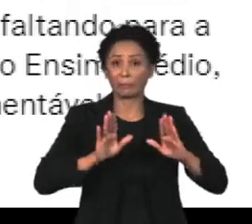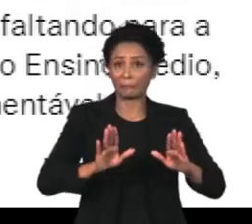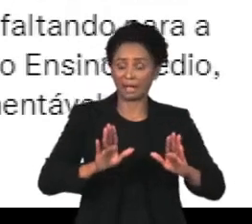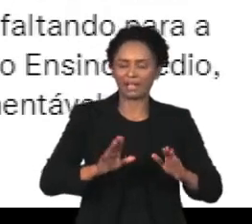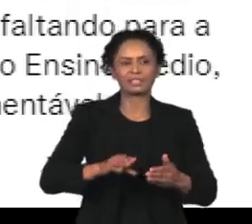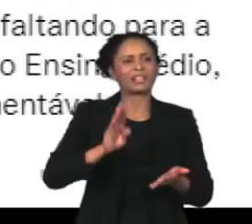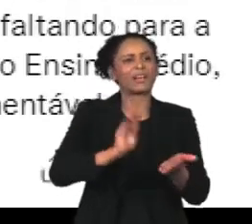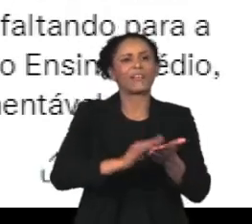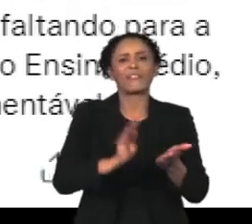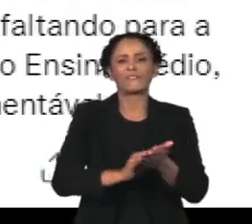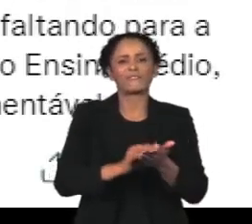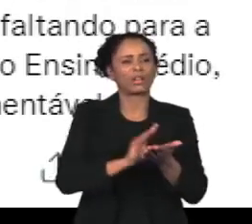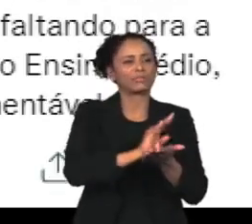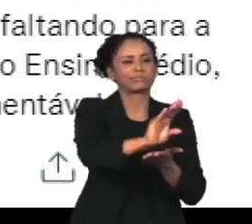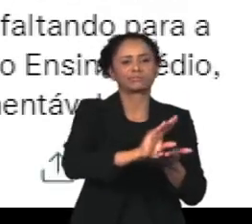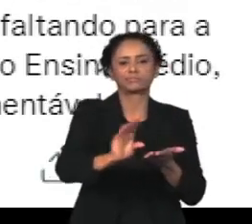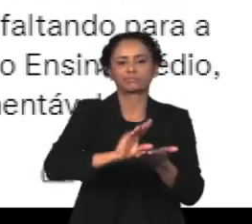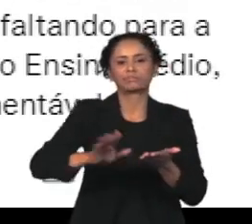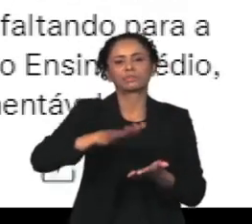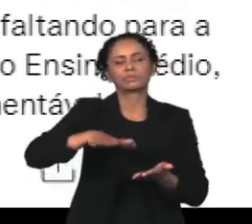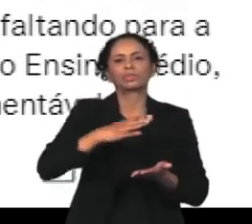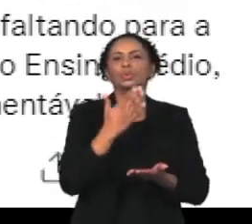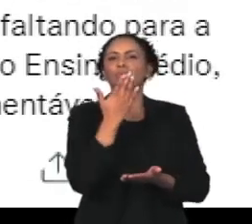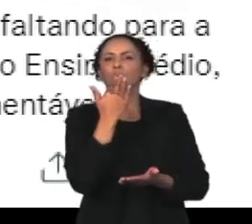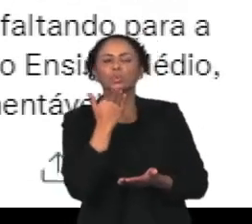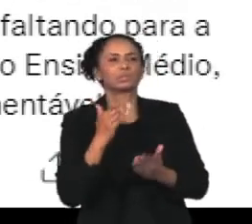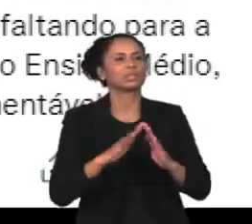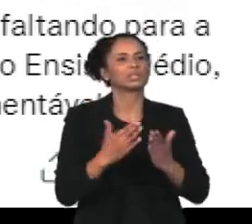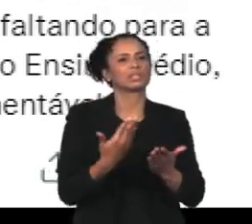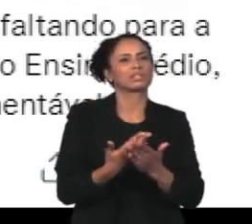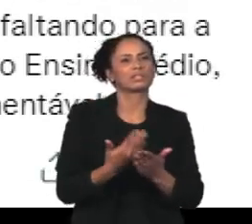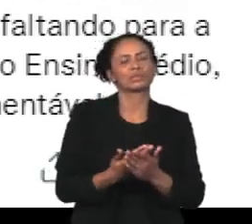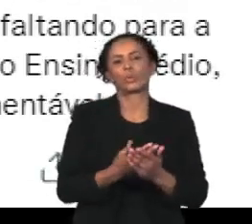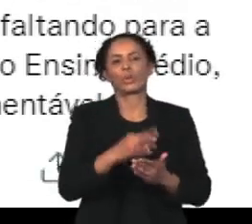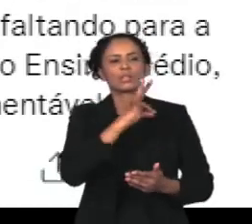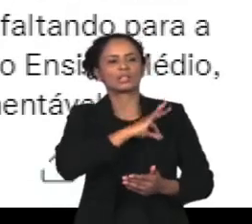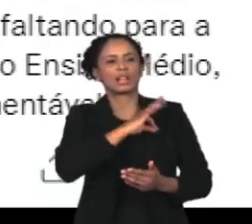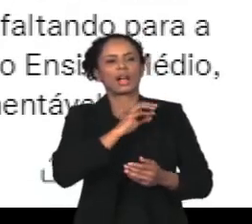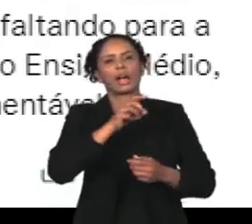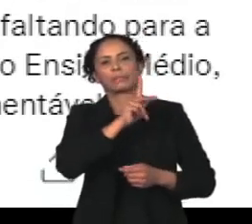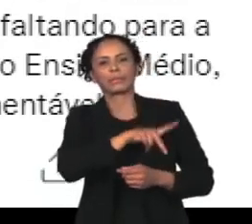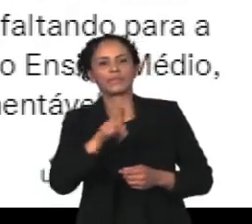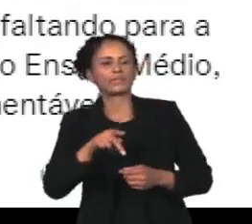verba para merenda e investimentos na qualificação de professores e modernização das escolas.